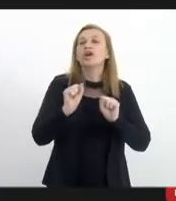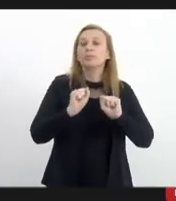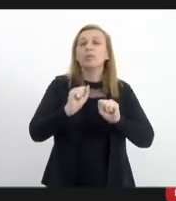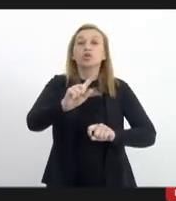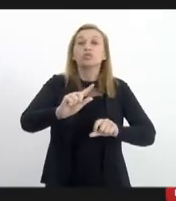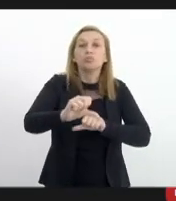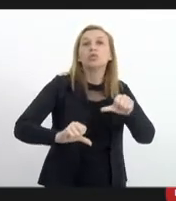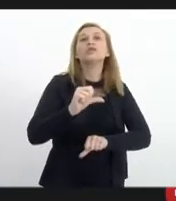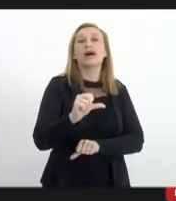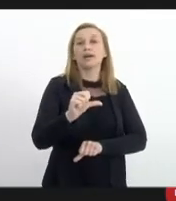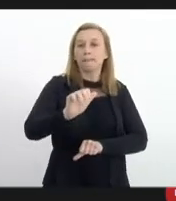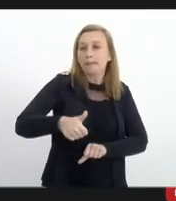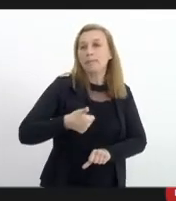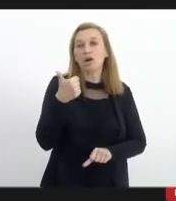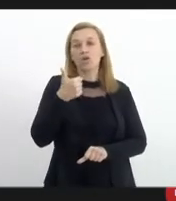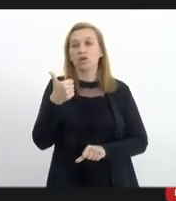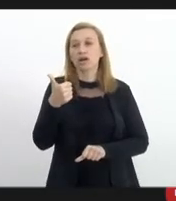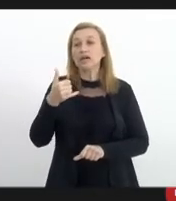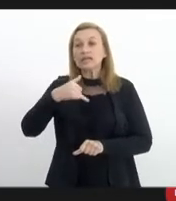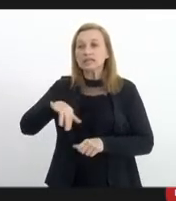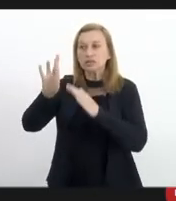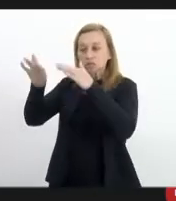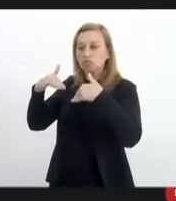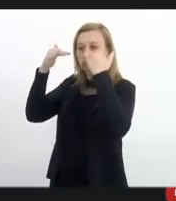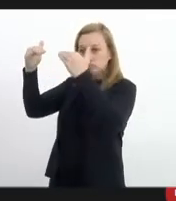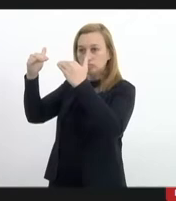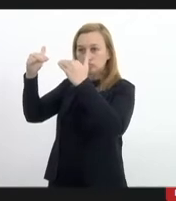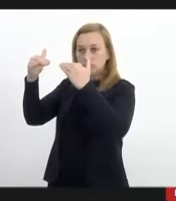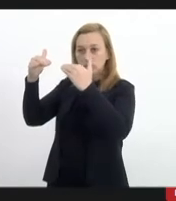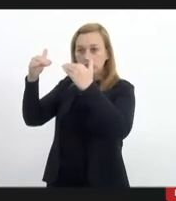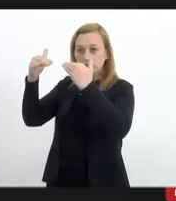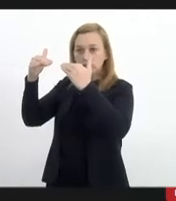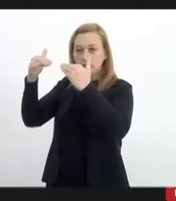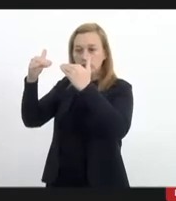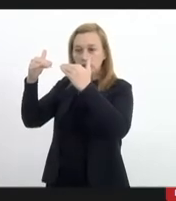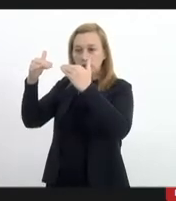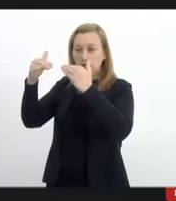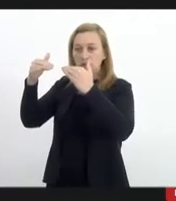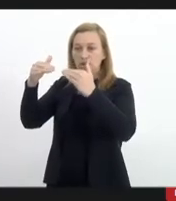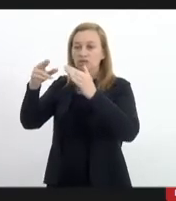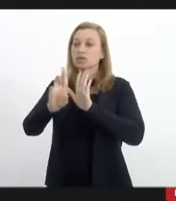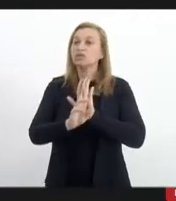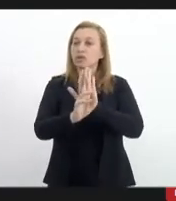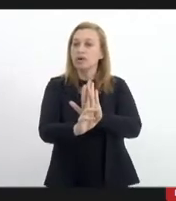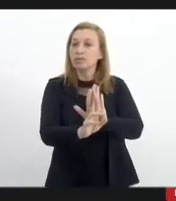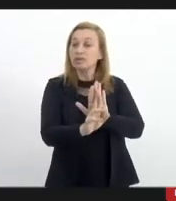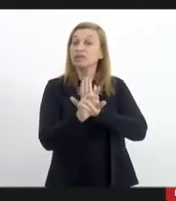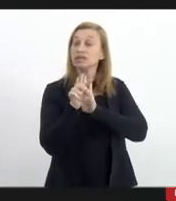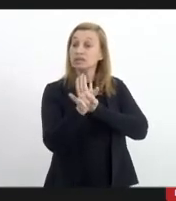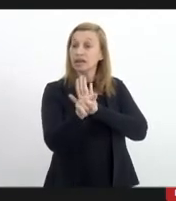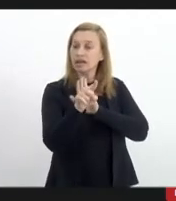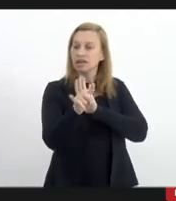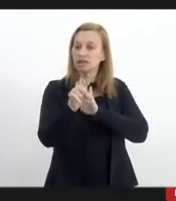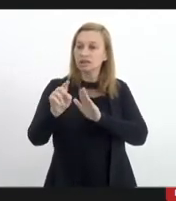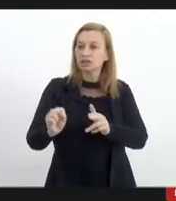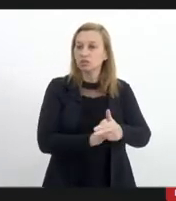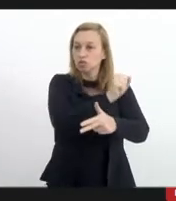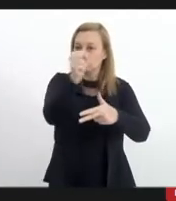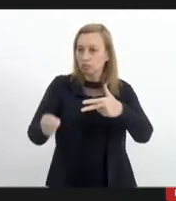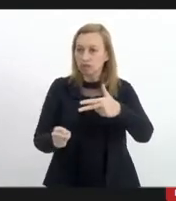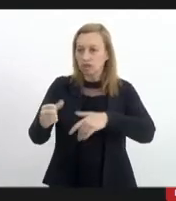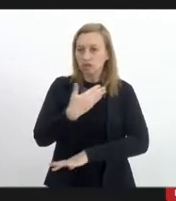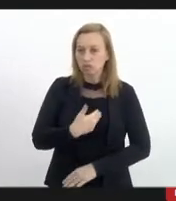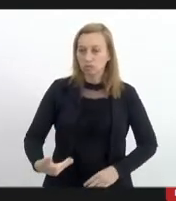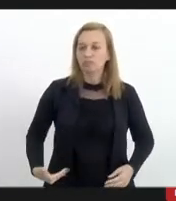feito né se você fosse o representante aí dos poderes né